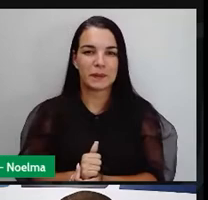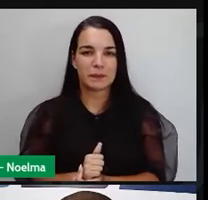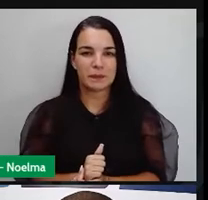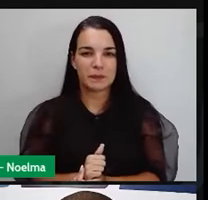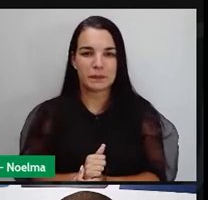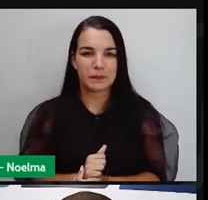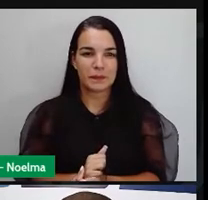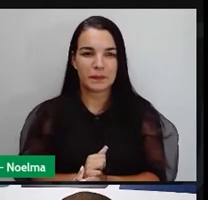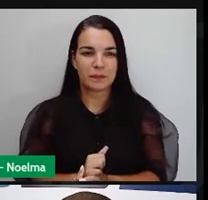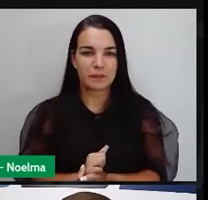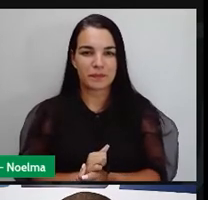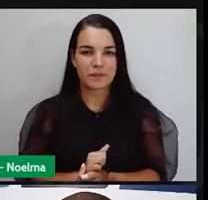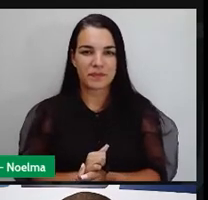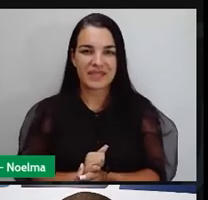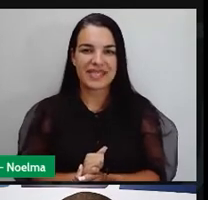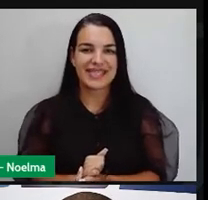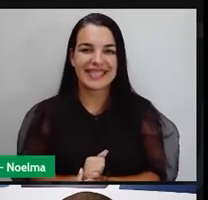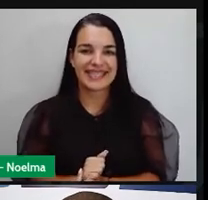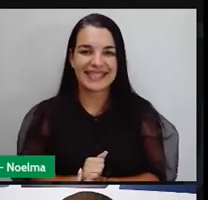Opa, eu tô.